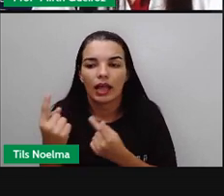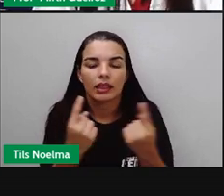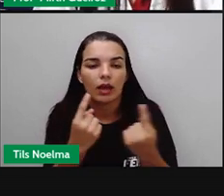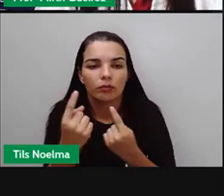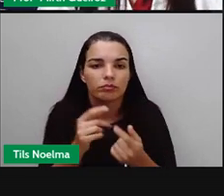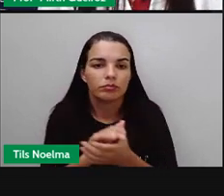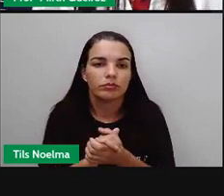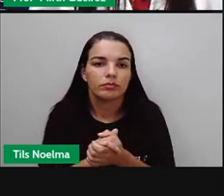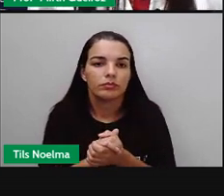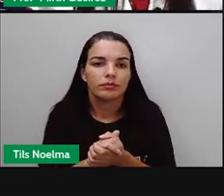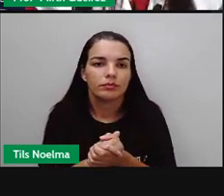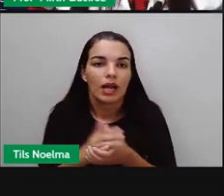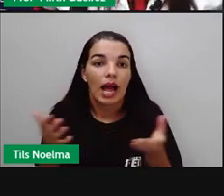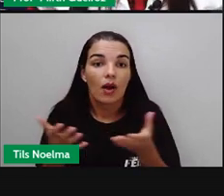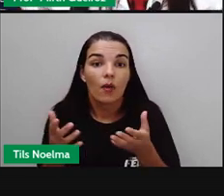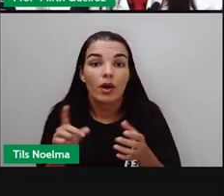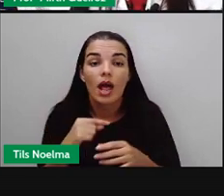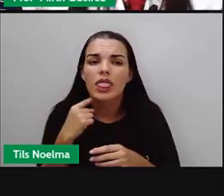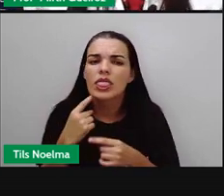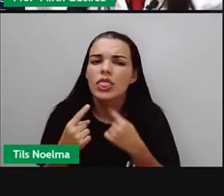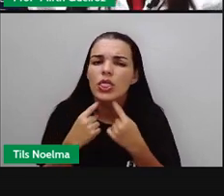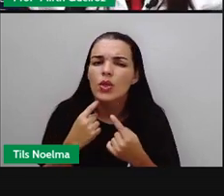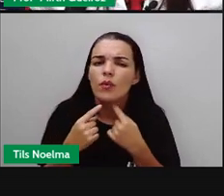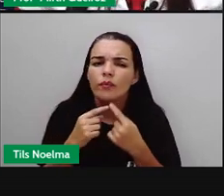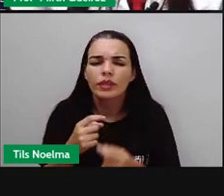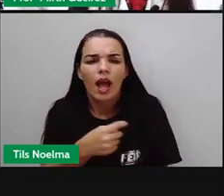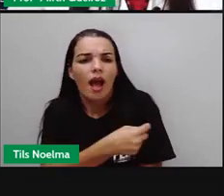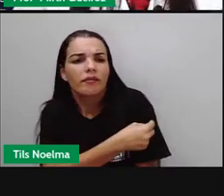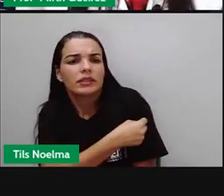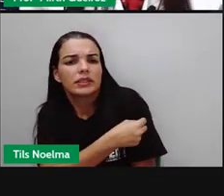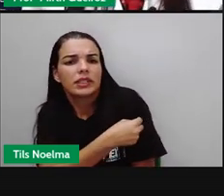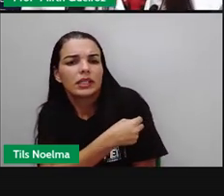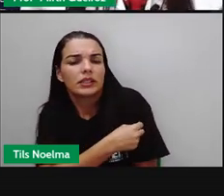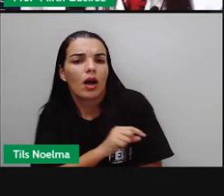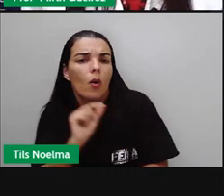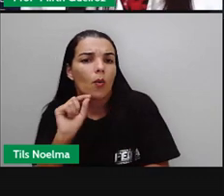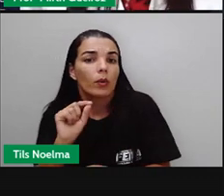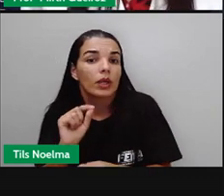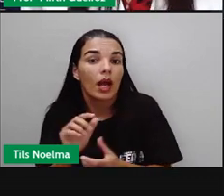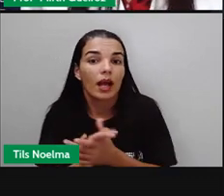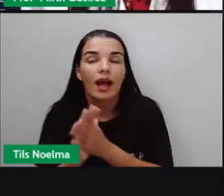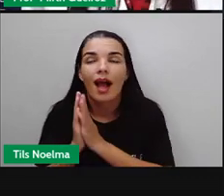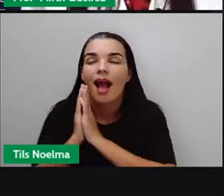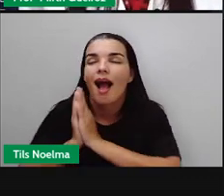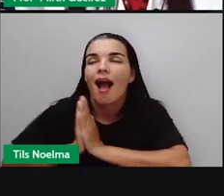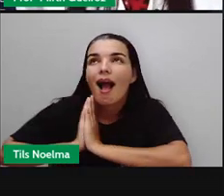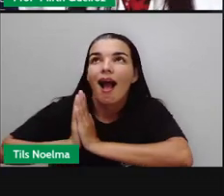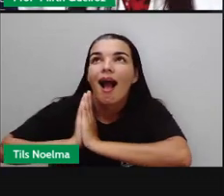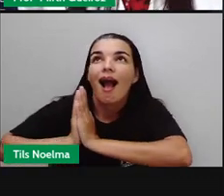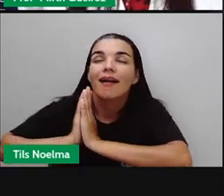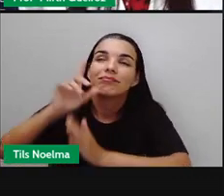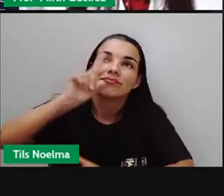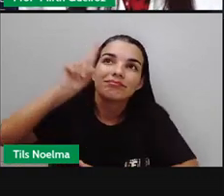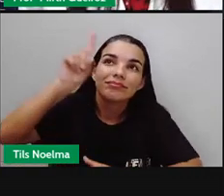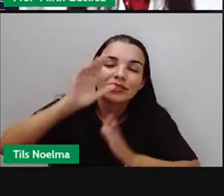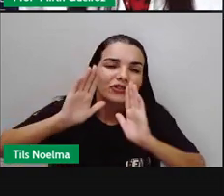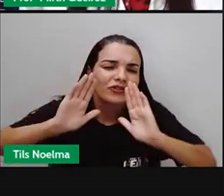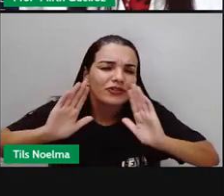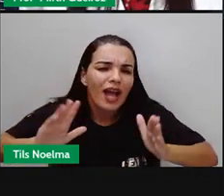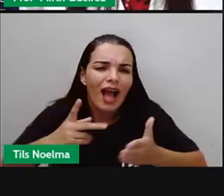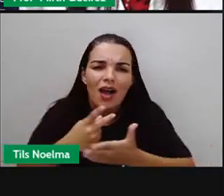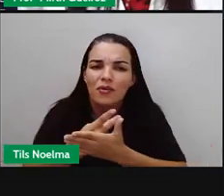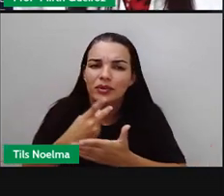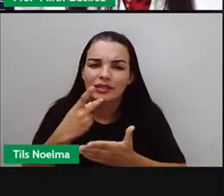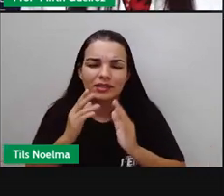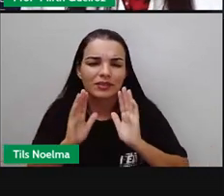E a Pró trouxe aqui algumas dúvidas sobre a vacinação, que graças a Deus já está acontecendo, em